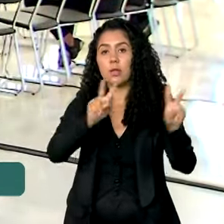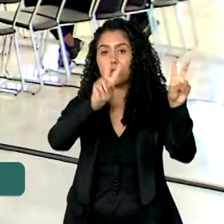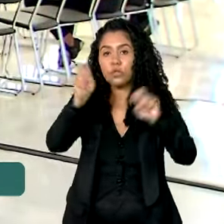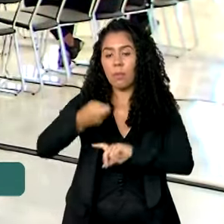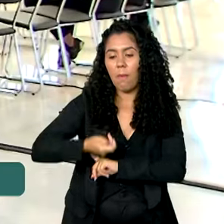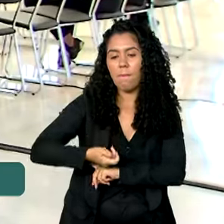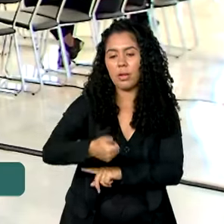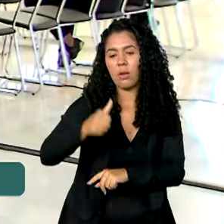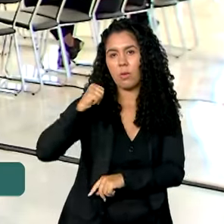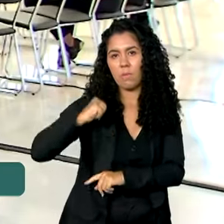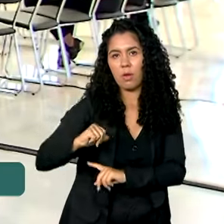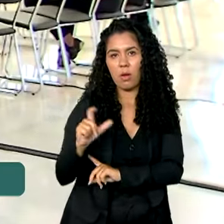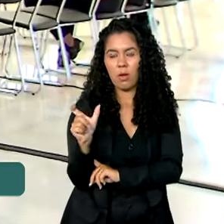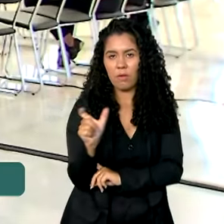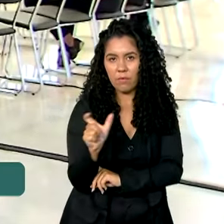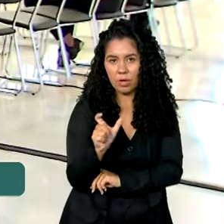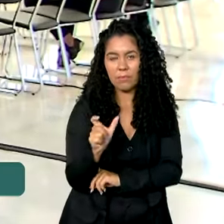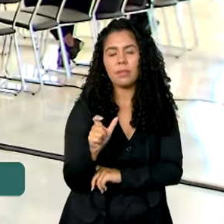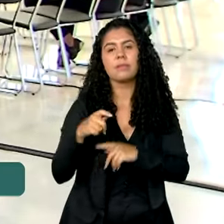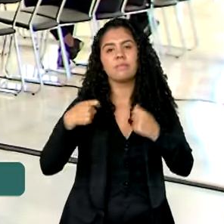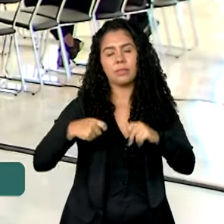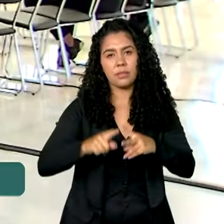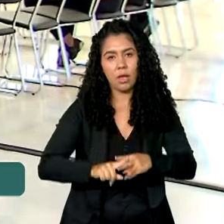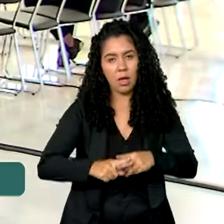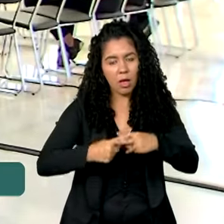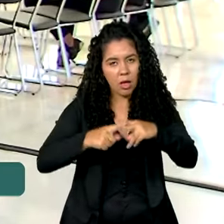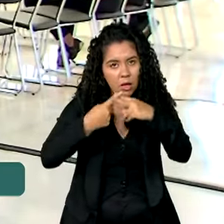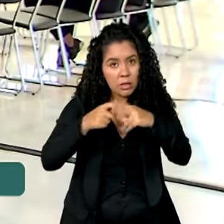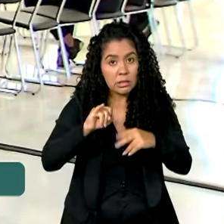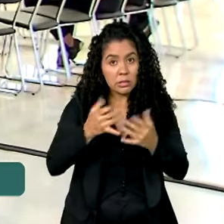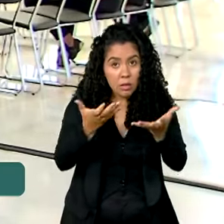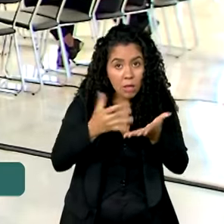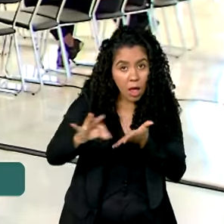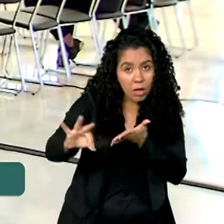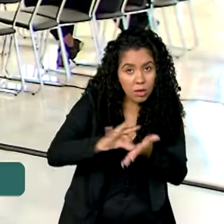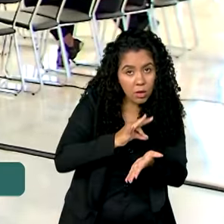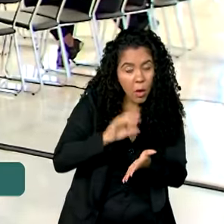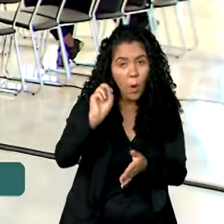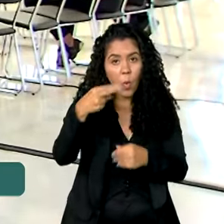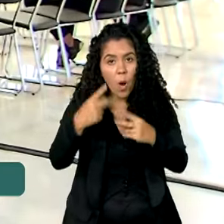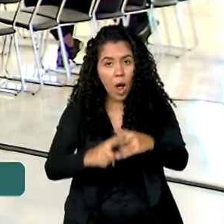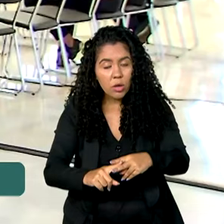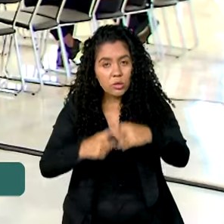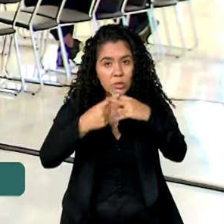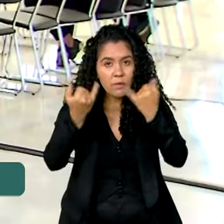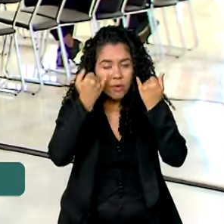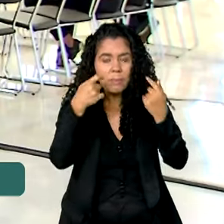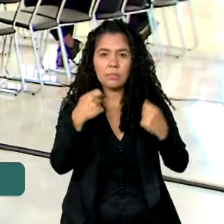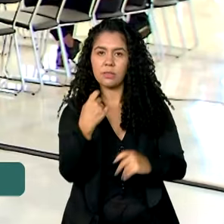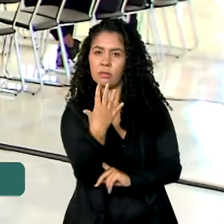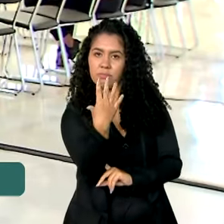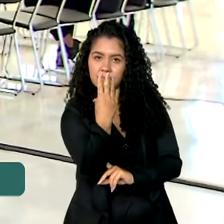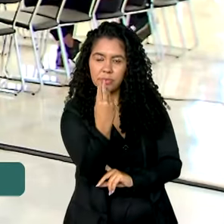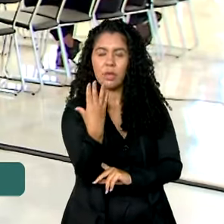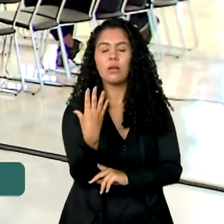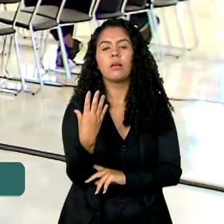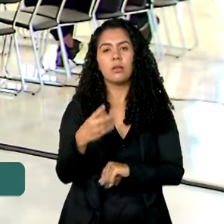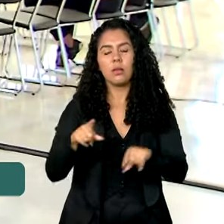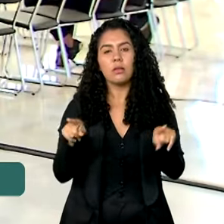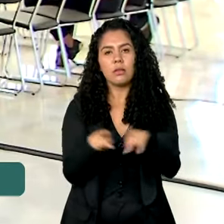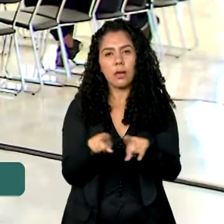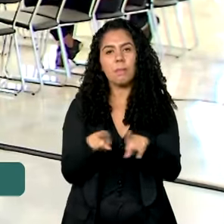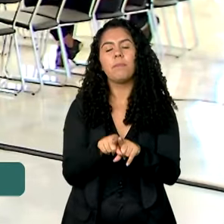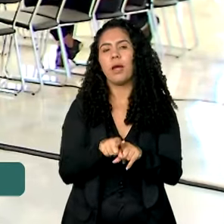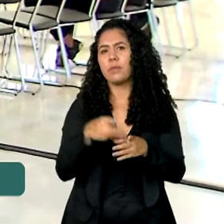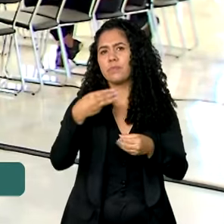reforçada. Quem quiser se inscrever ou atualizar o cadastro vai precisar causar biometria e municípios